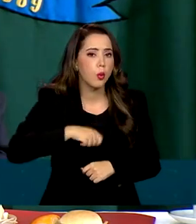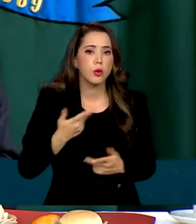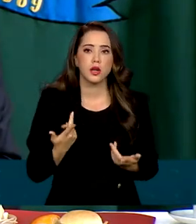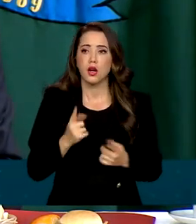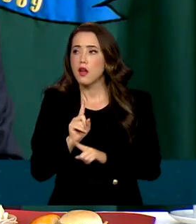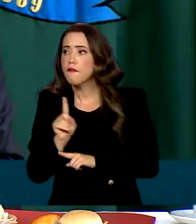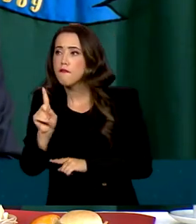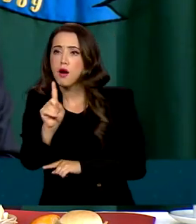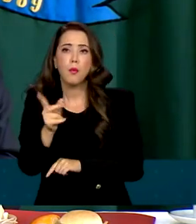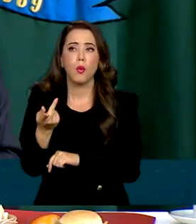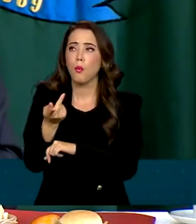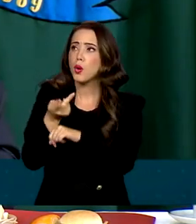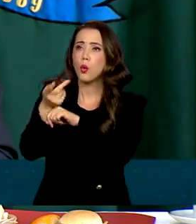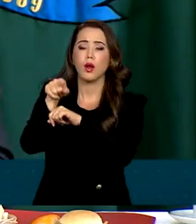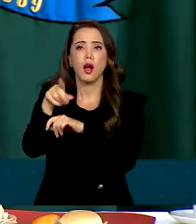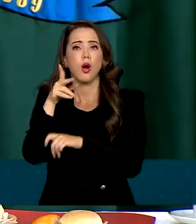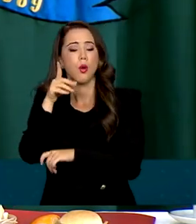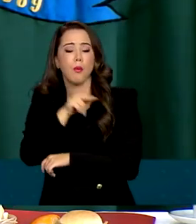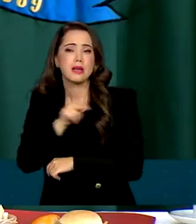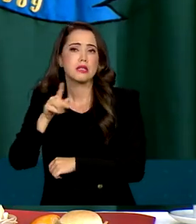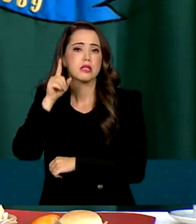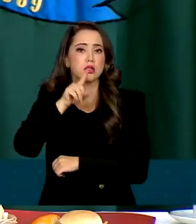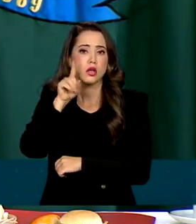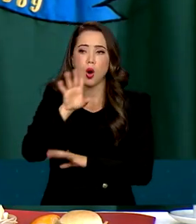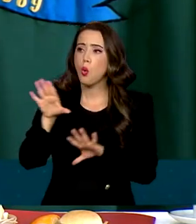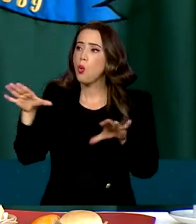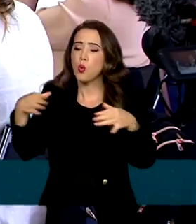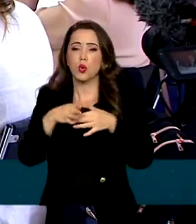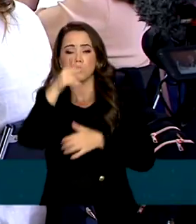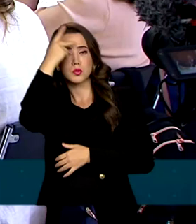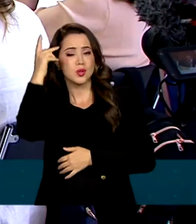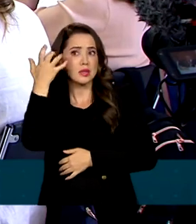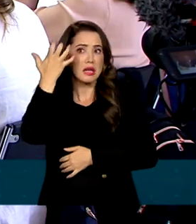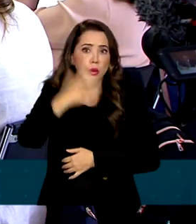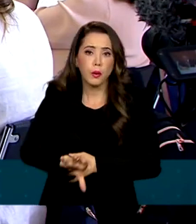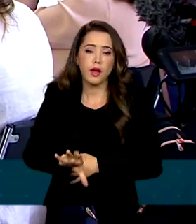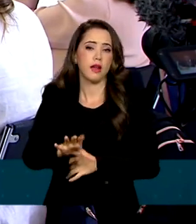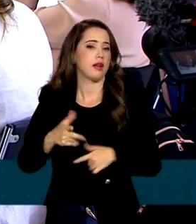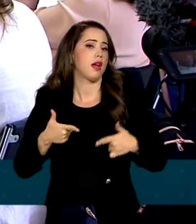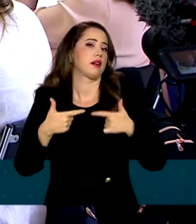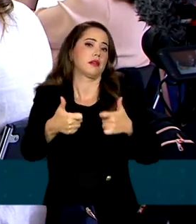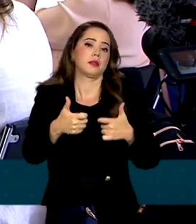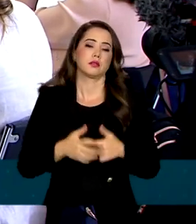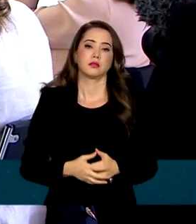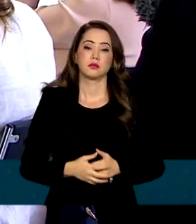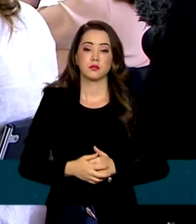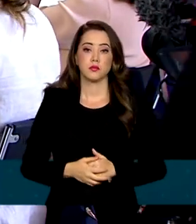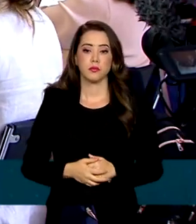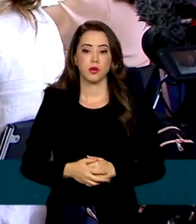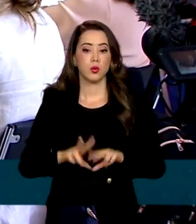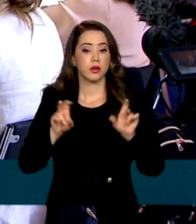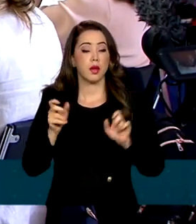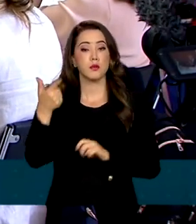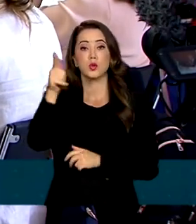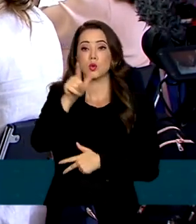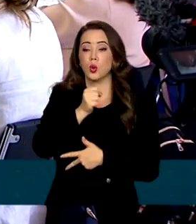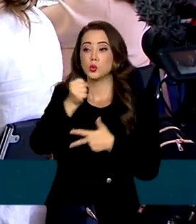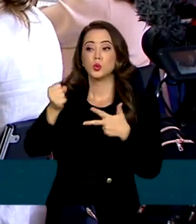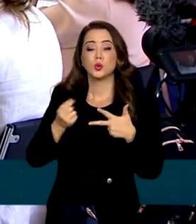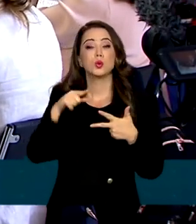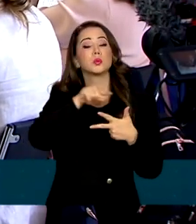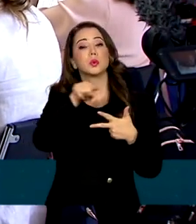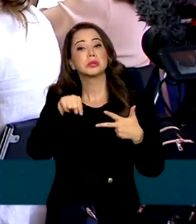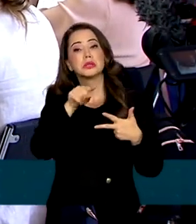de pessoas que não se conformam com a guerra. Quando o assunto foi os outros poderes, o presidente